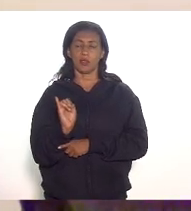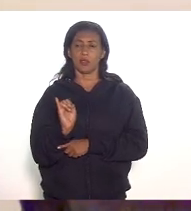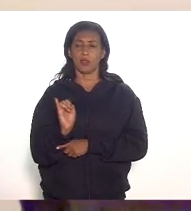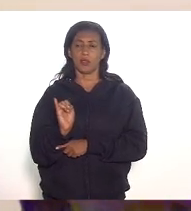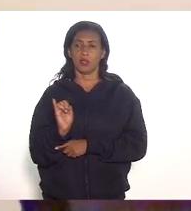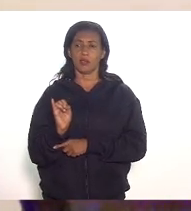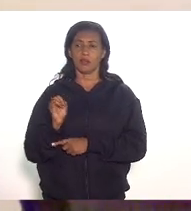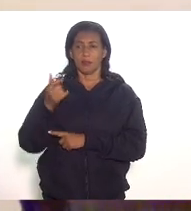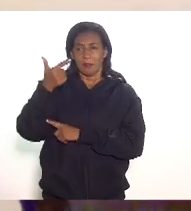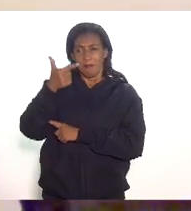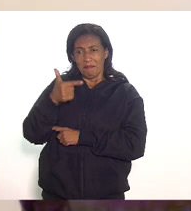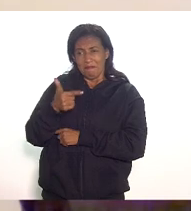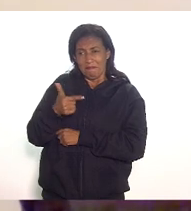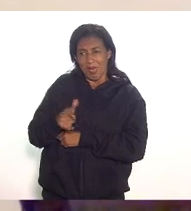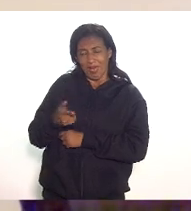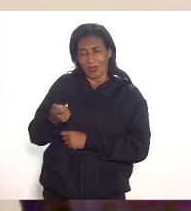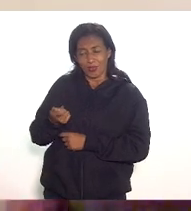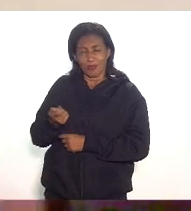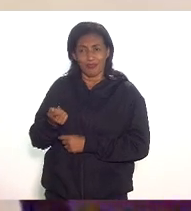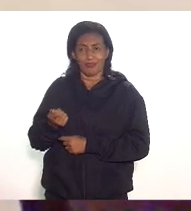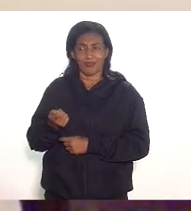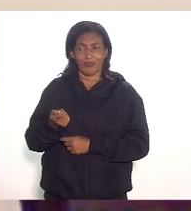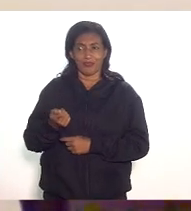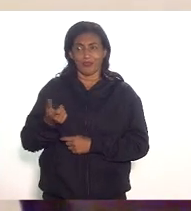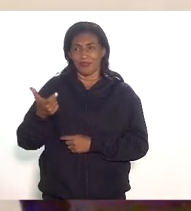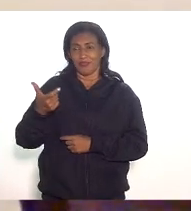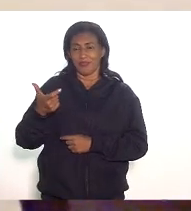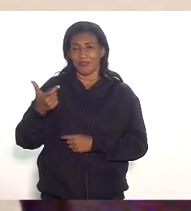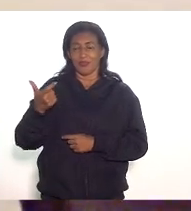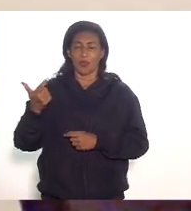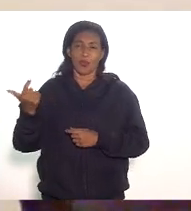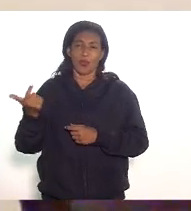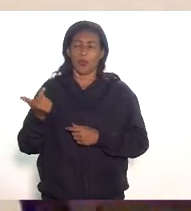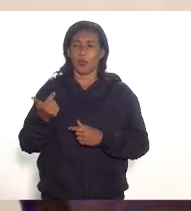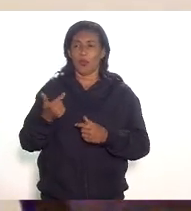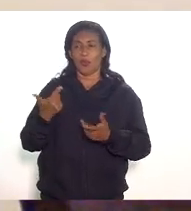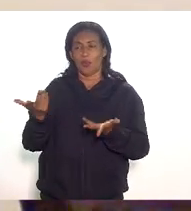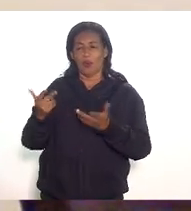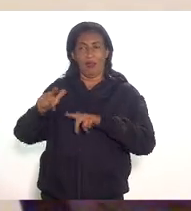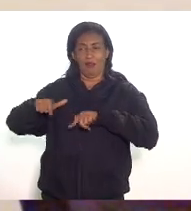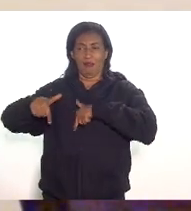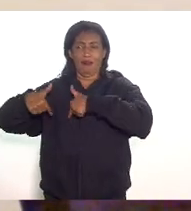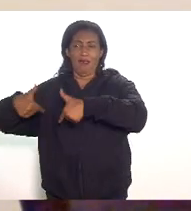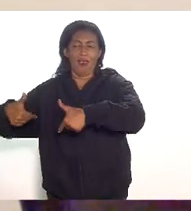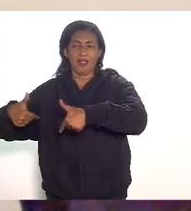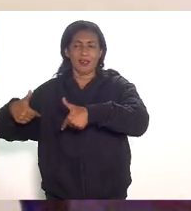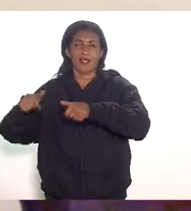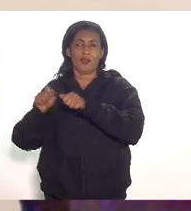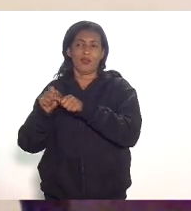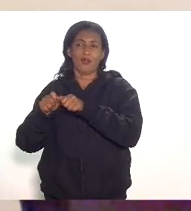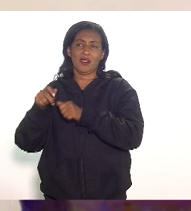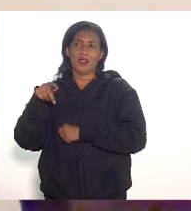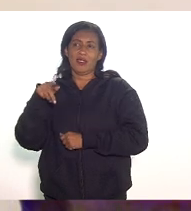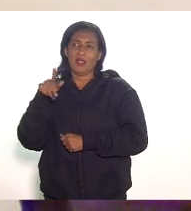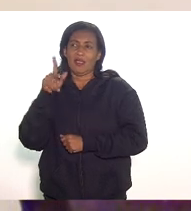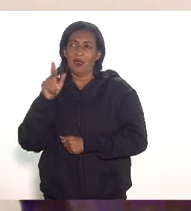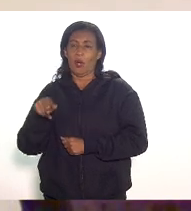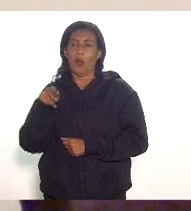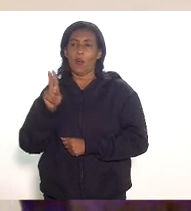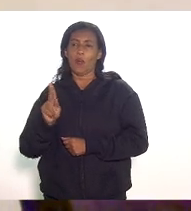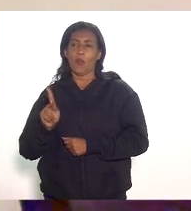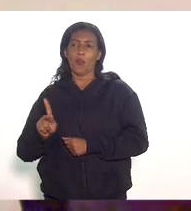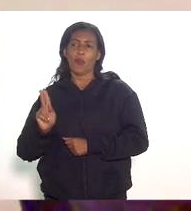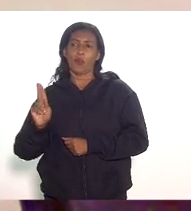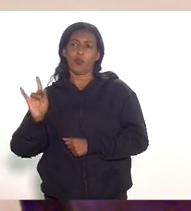chute uma métrica aleatória como vinha sendo feito pela Codin então assim eu